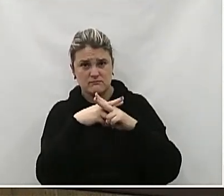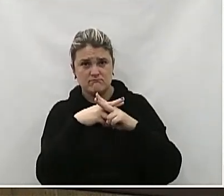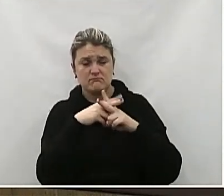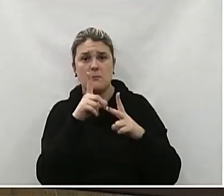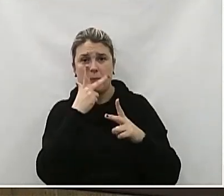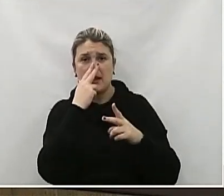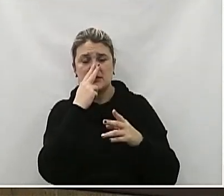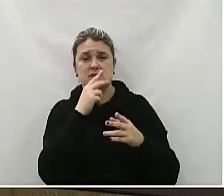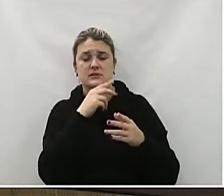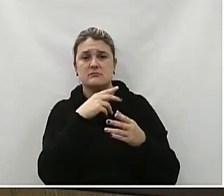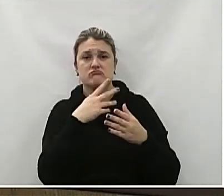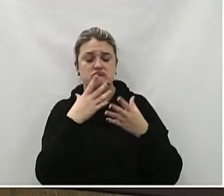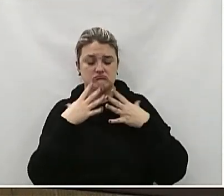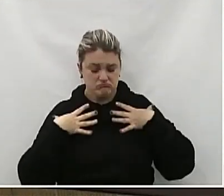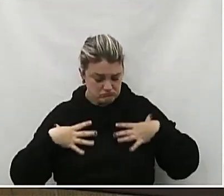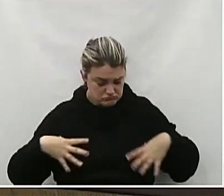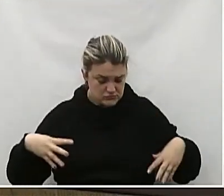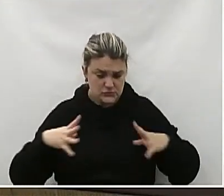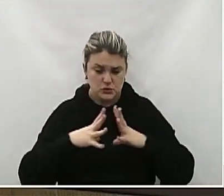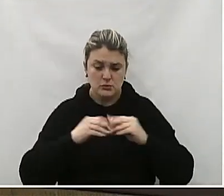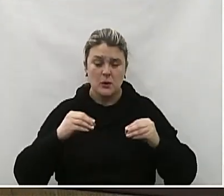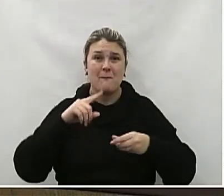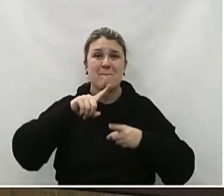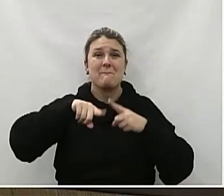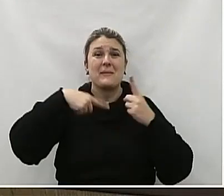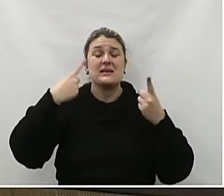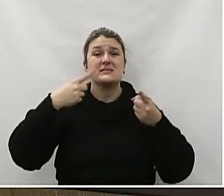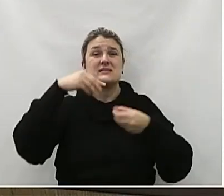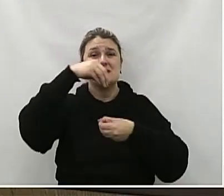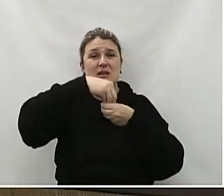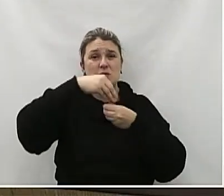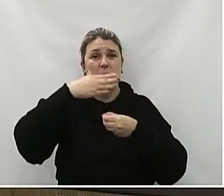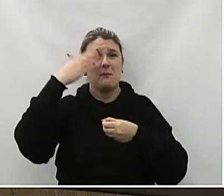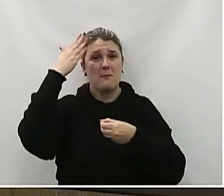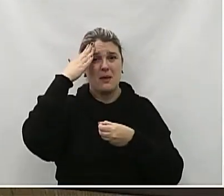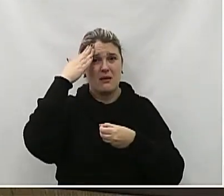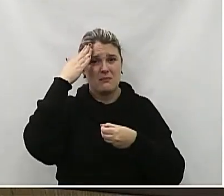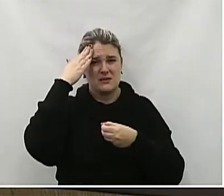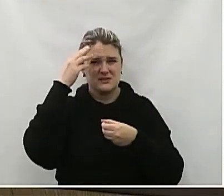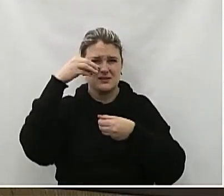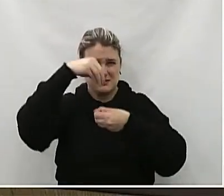Marca já passou Mas a da cabeça e do coração não